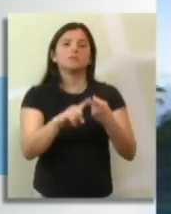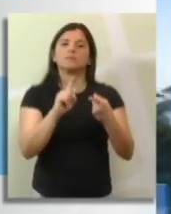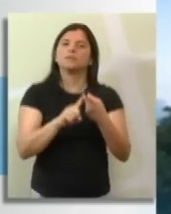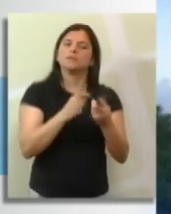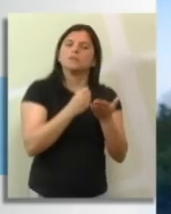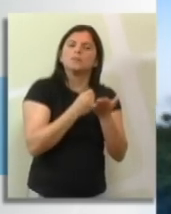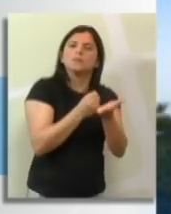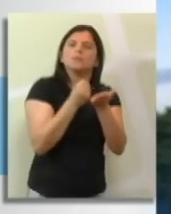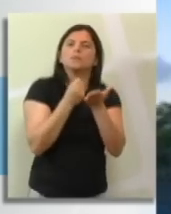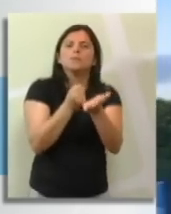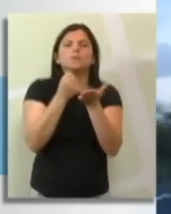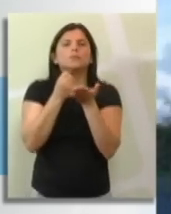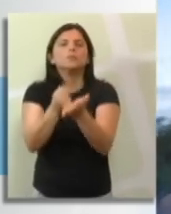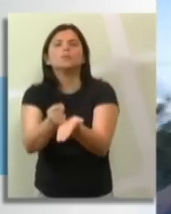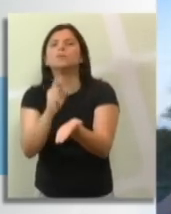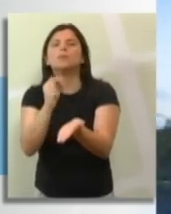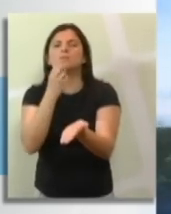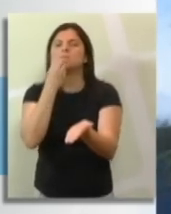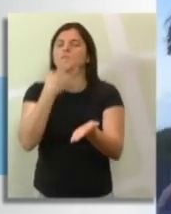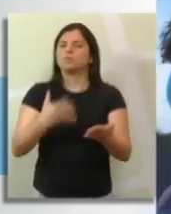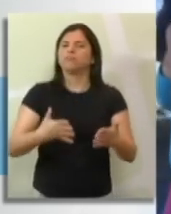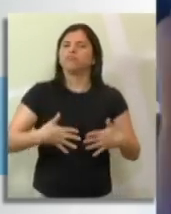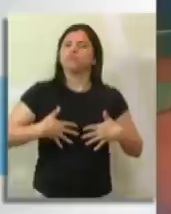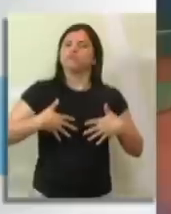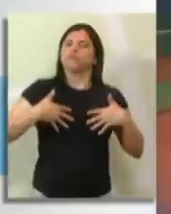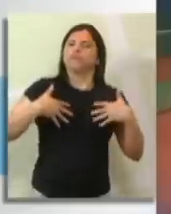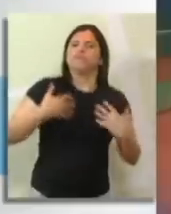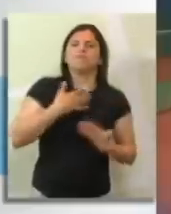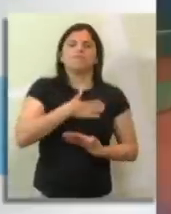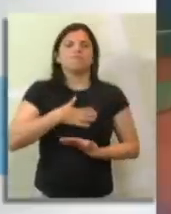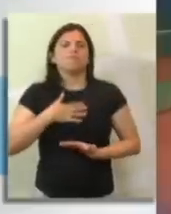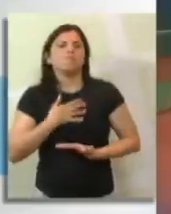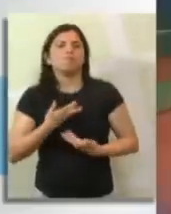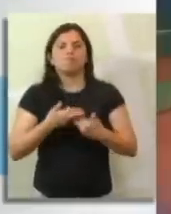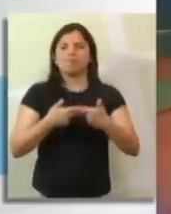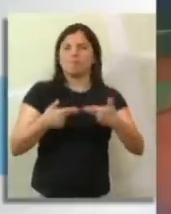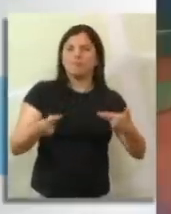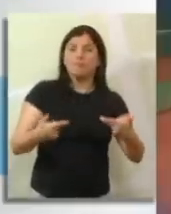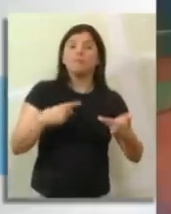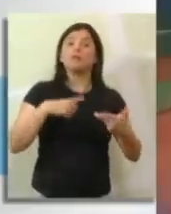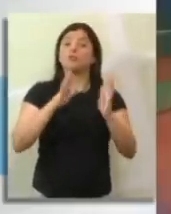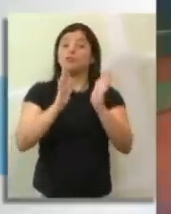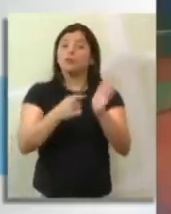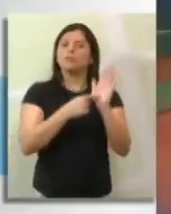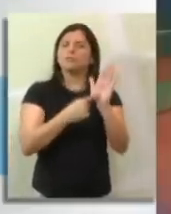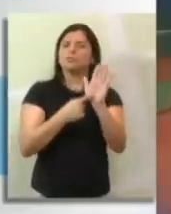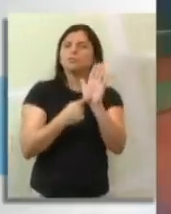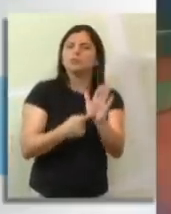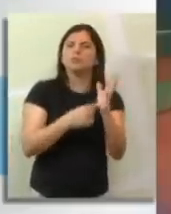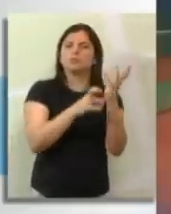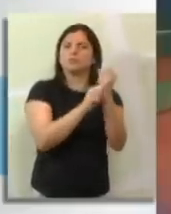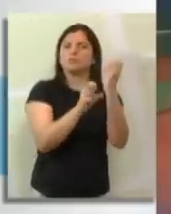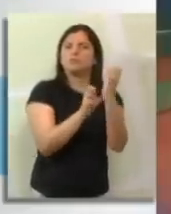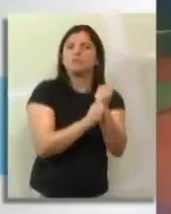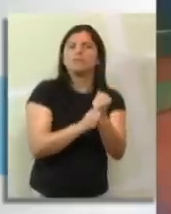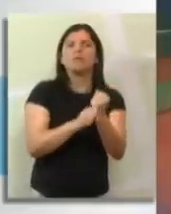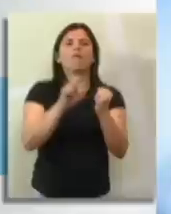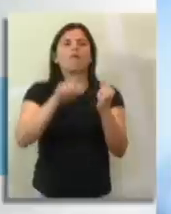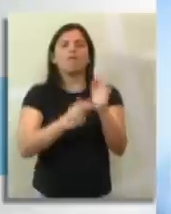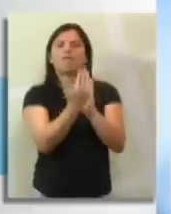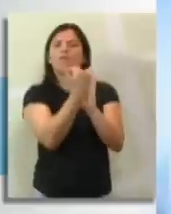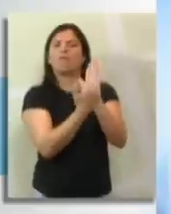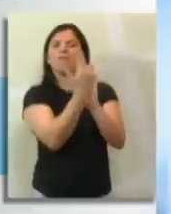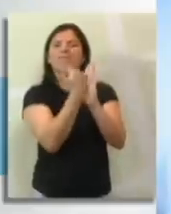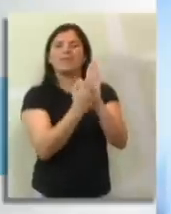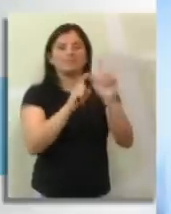socialização e de ser uma ótima opção de lazer. Em matemática, você conheceu quatro tipos de gráficos estatísticos.